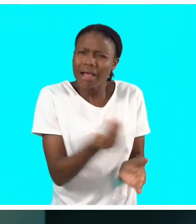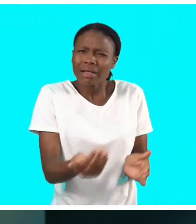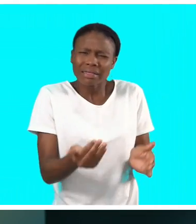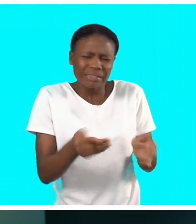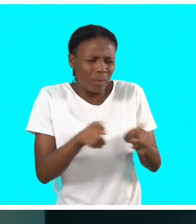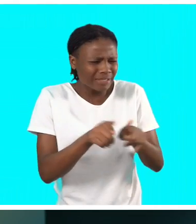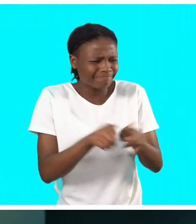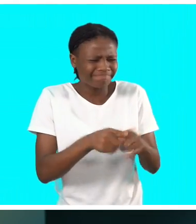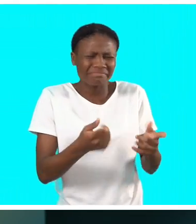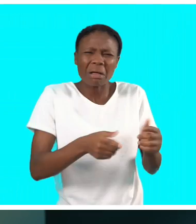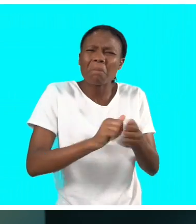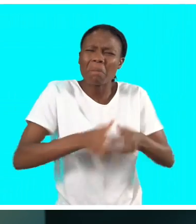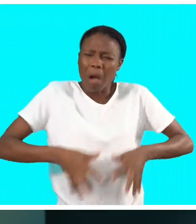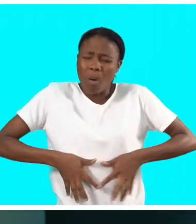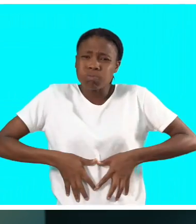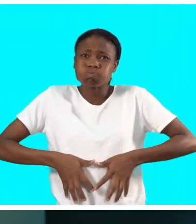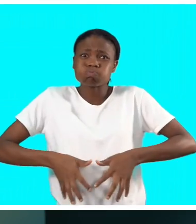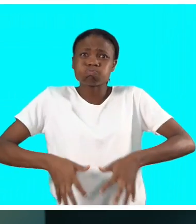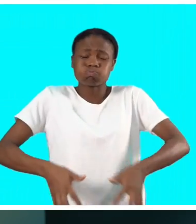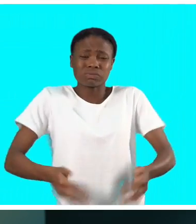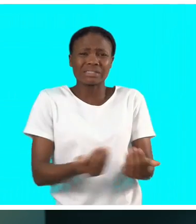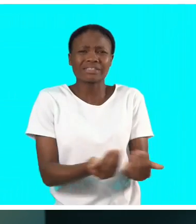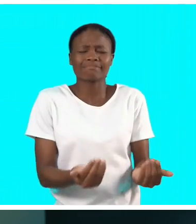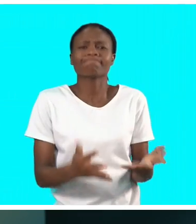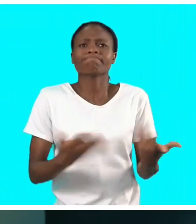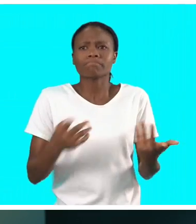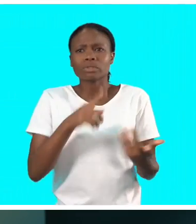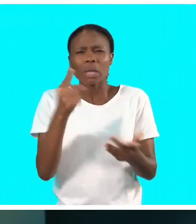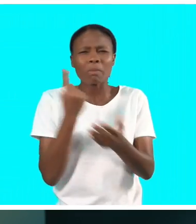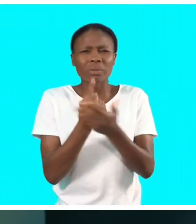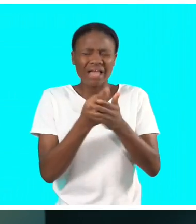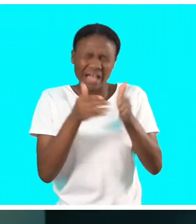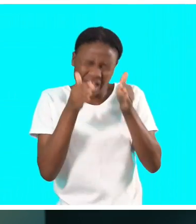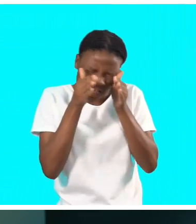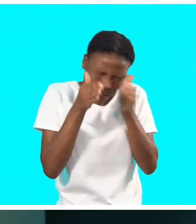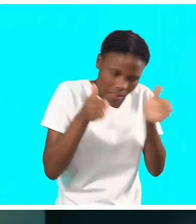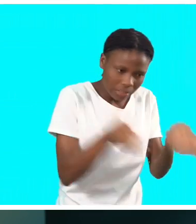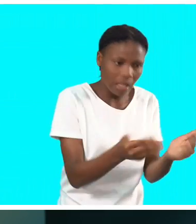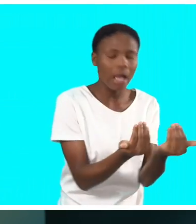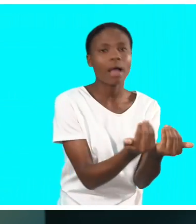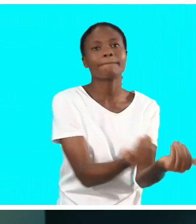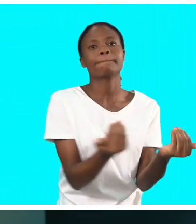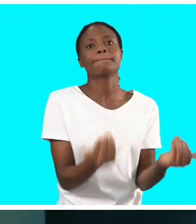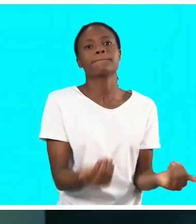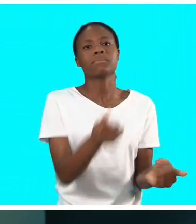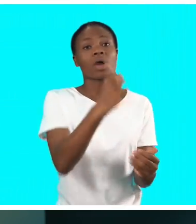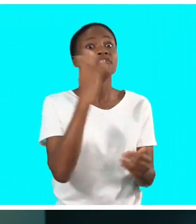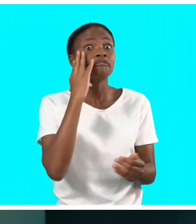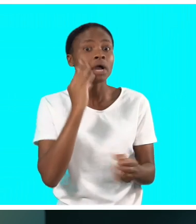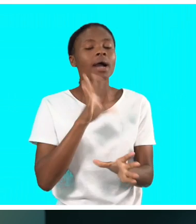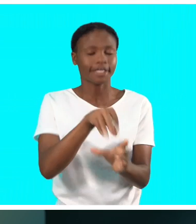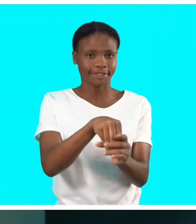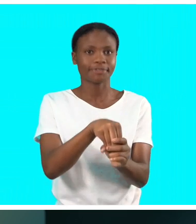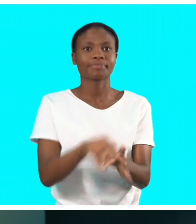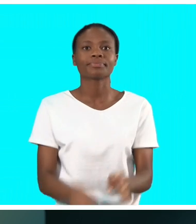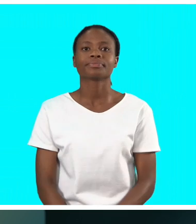Crianças-chefes de família e crianças vítimas de desnutrição aguda são prioritárias. Idosos também fazem parte desta